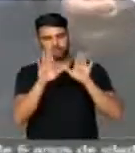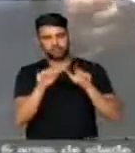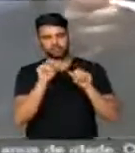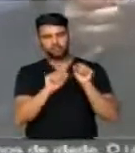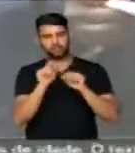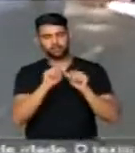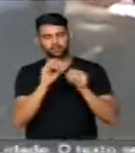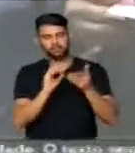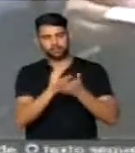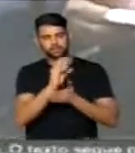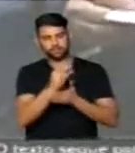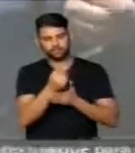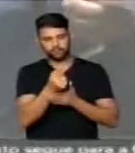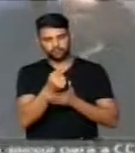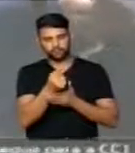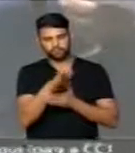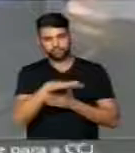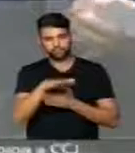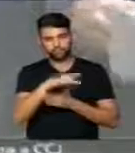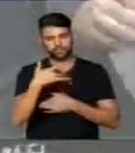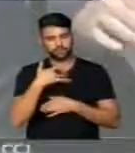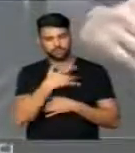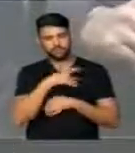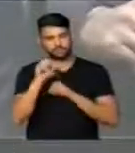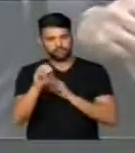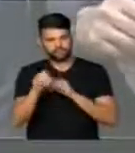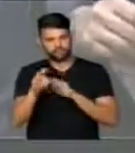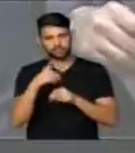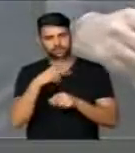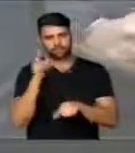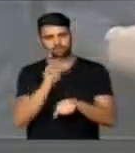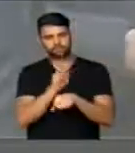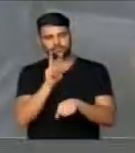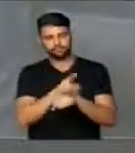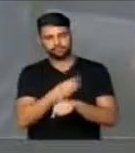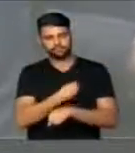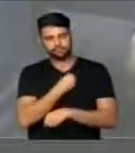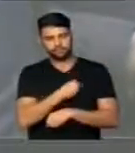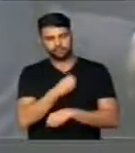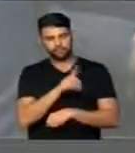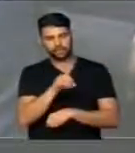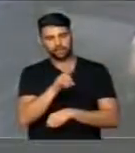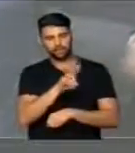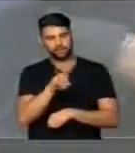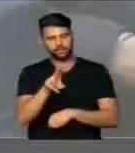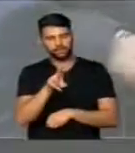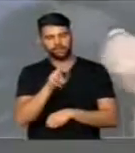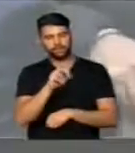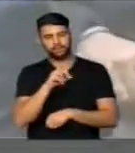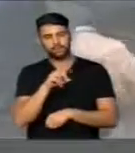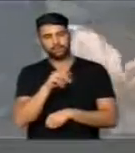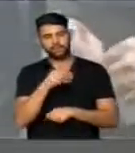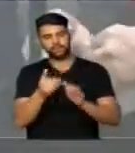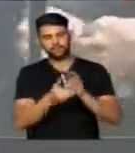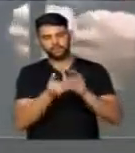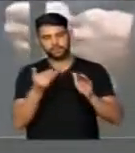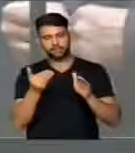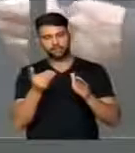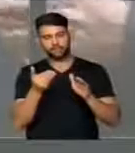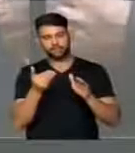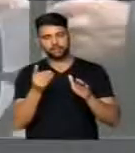que os recursos destinados à saúde e educação estão preservados pela DRU a DRU exclui